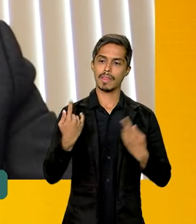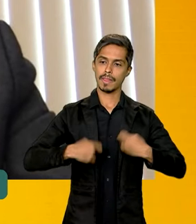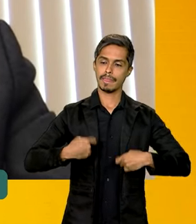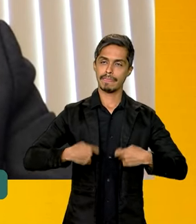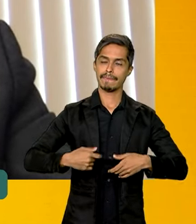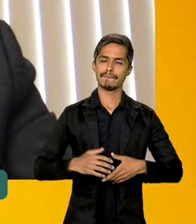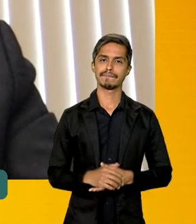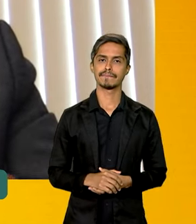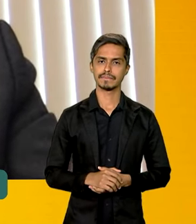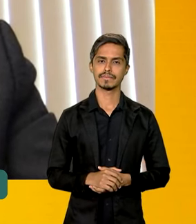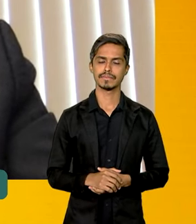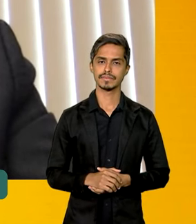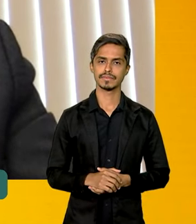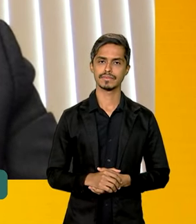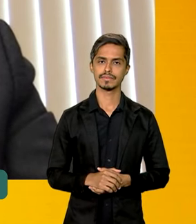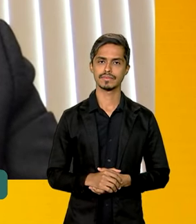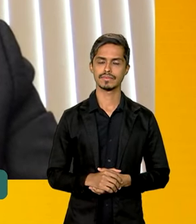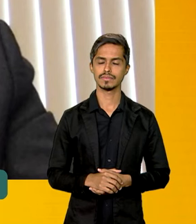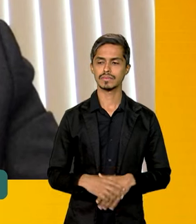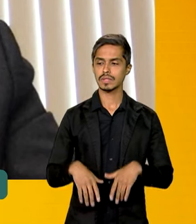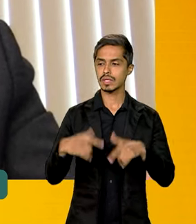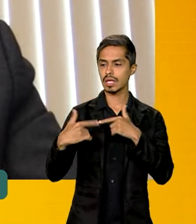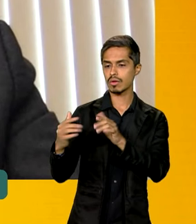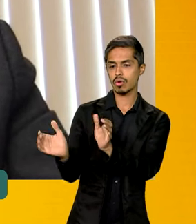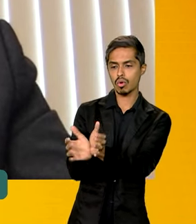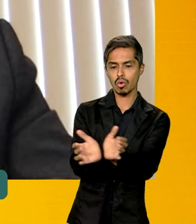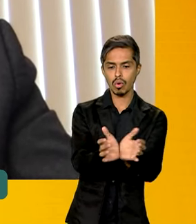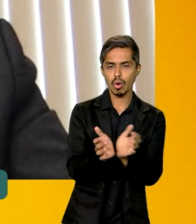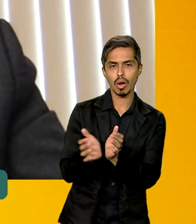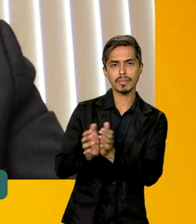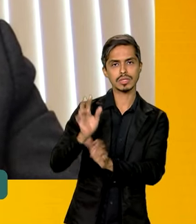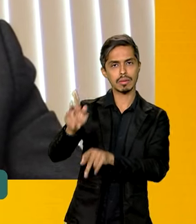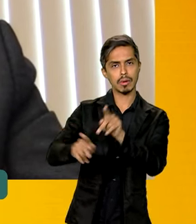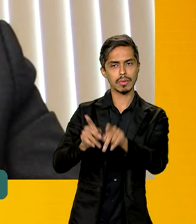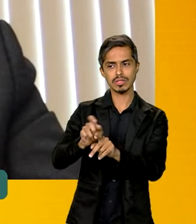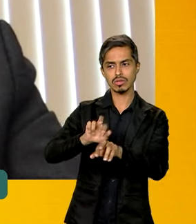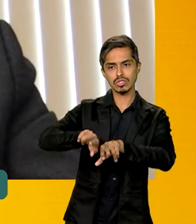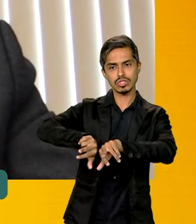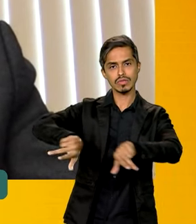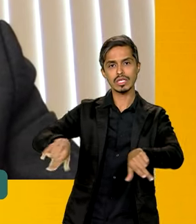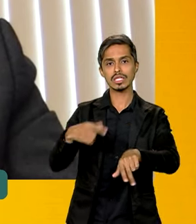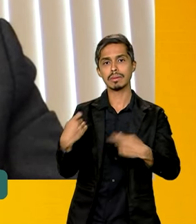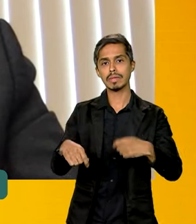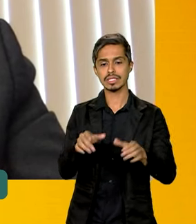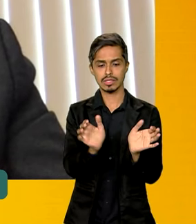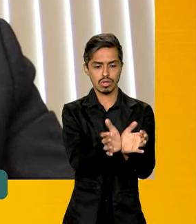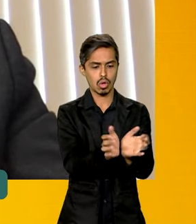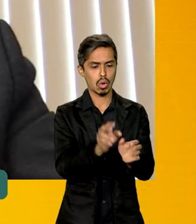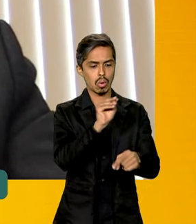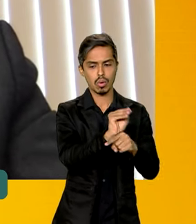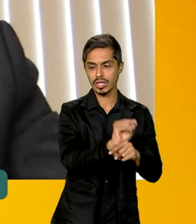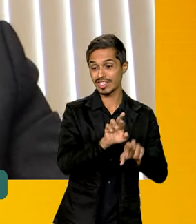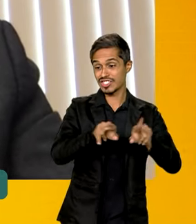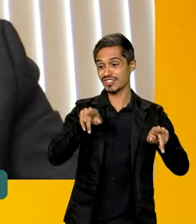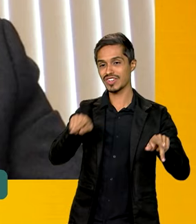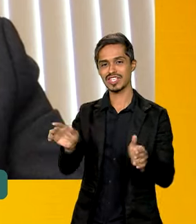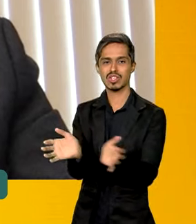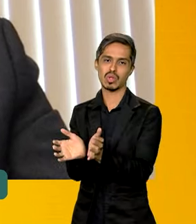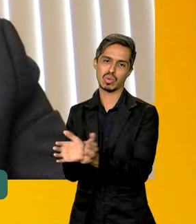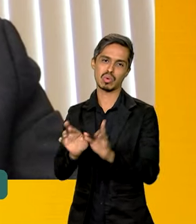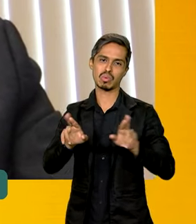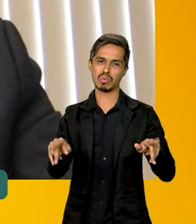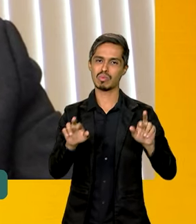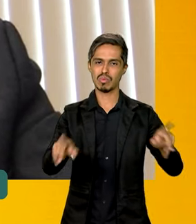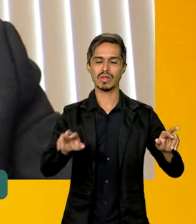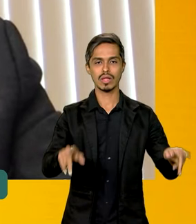trabalhar com diferentes grupos populacionais que precisam de cuidados paliativos. Como você colocou bem, a estimativa